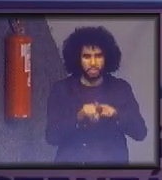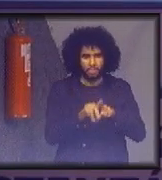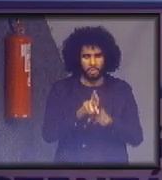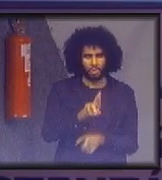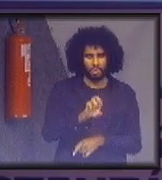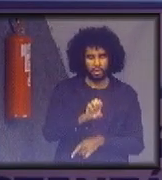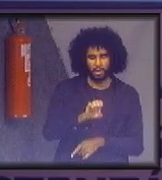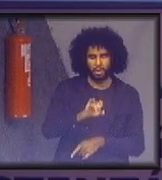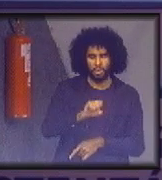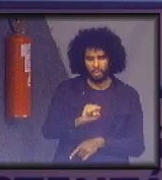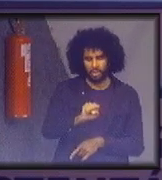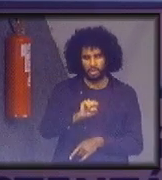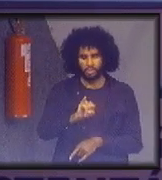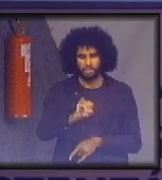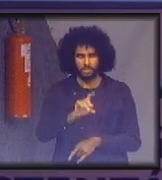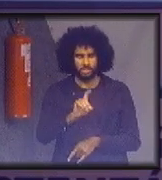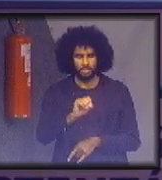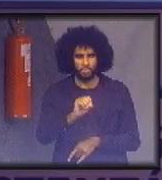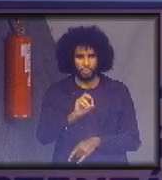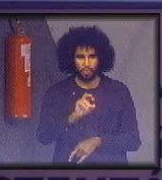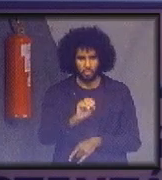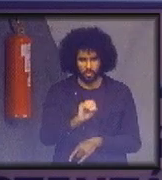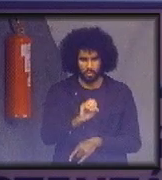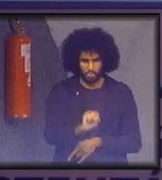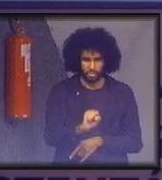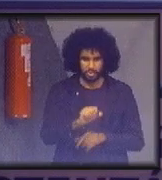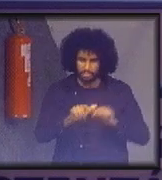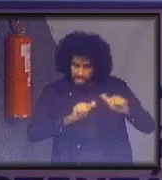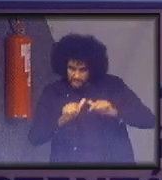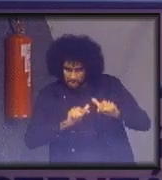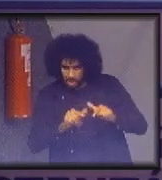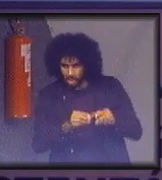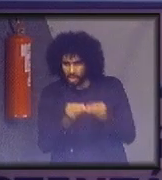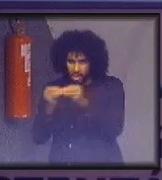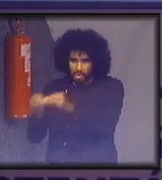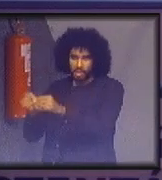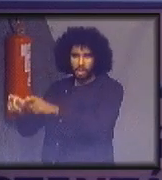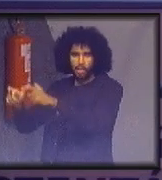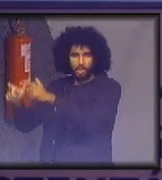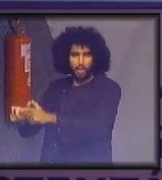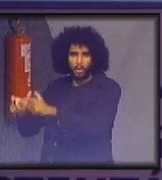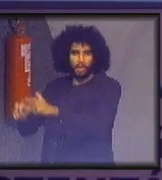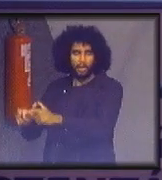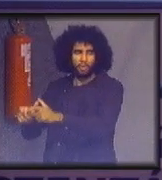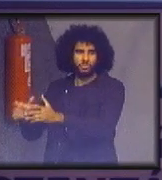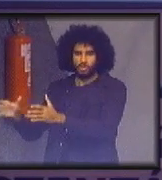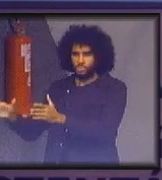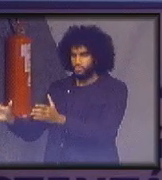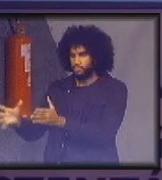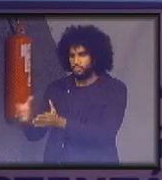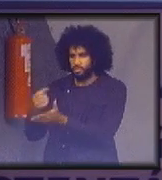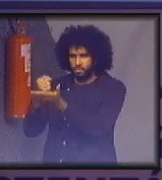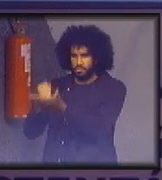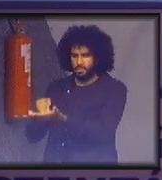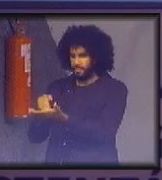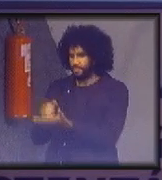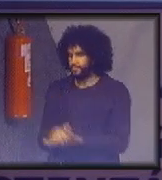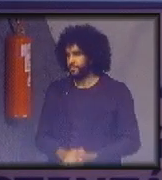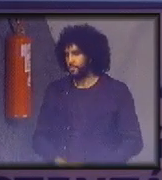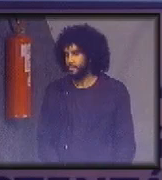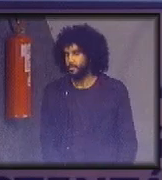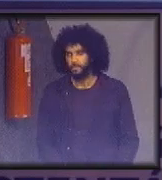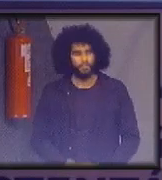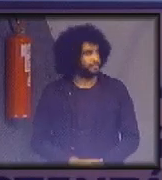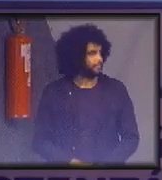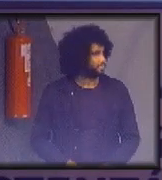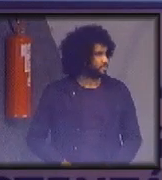vão sendo gerados e aí levá-los para a coleta seletiva. Com uma vantagem social, alguém perguntou sobre os benefícios sociais que